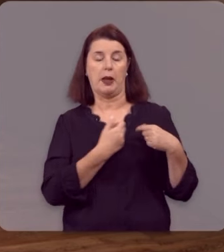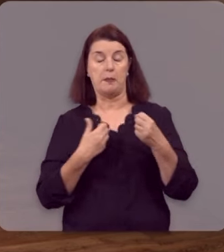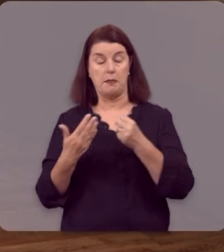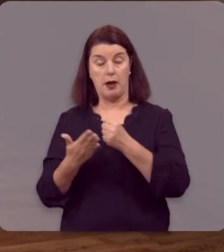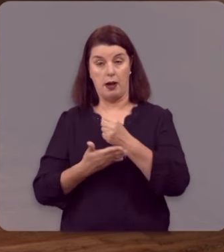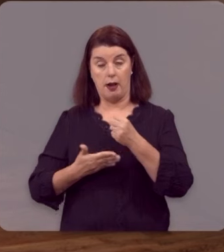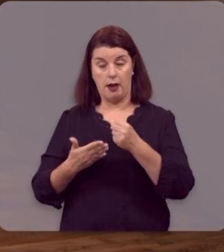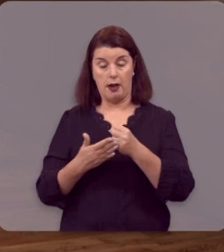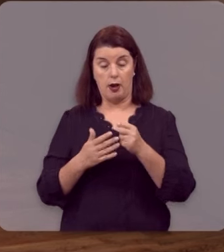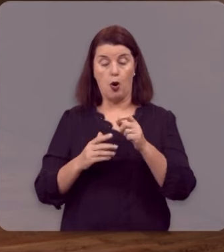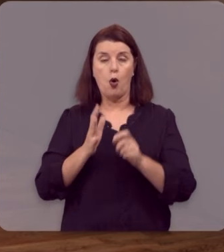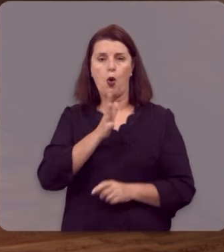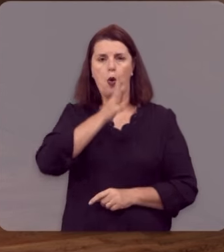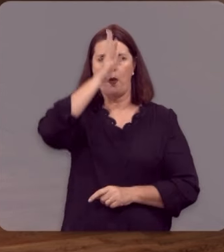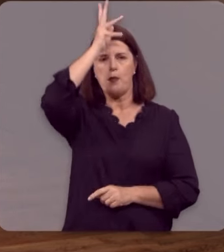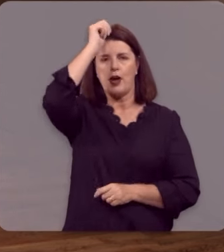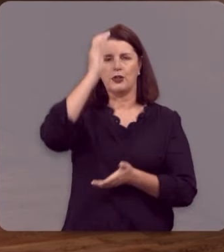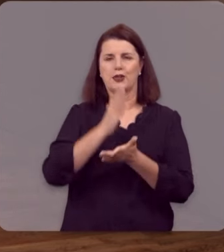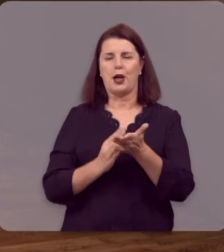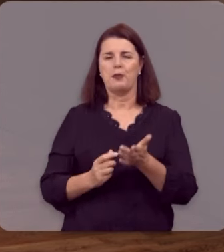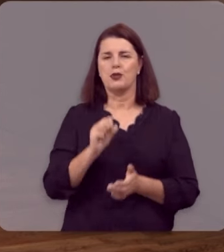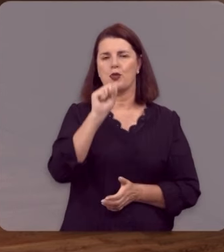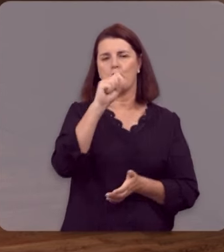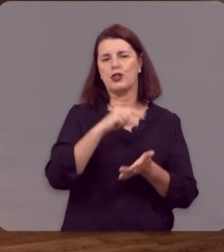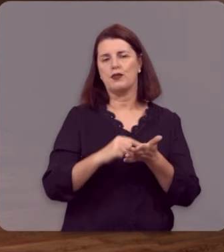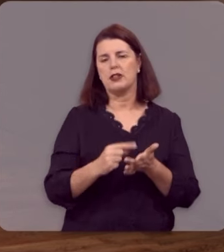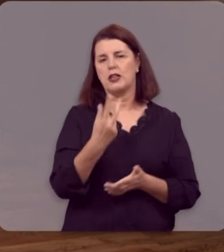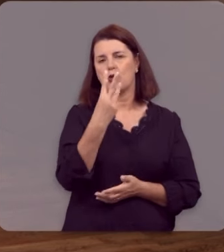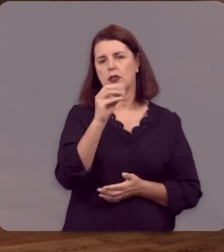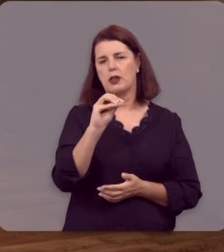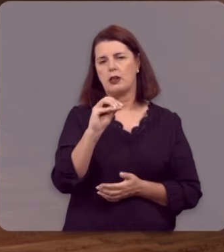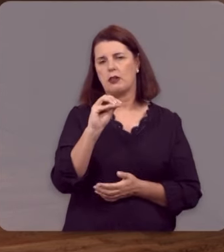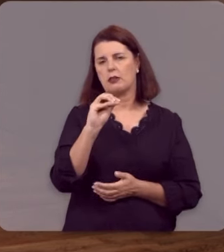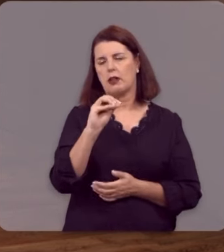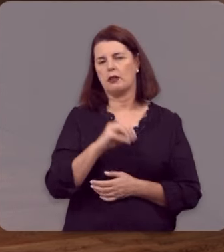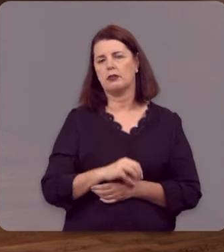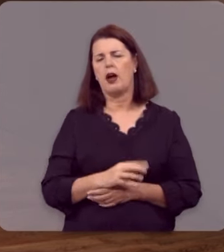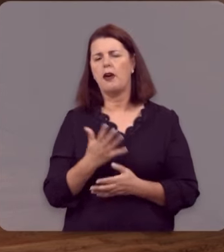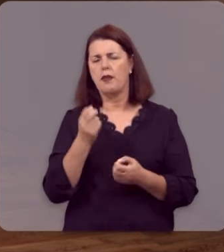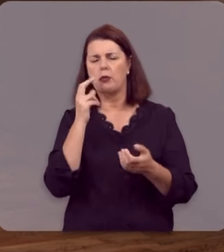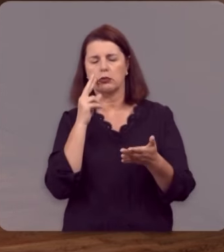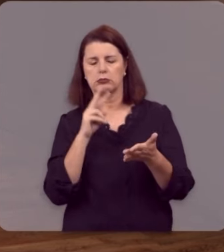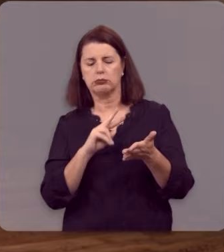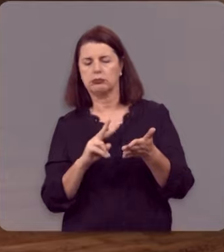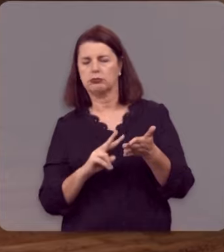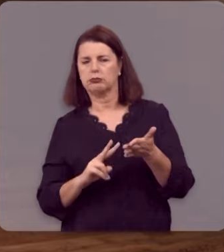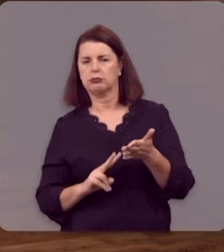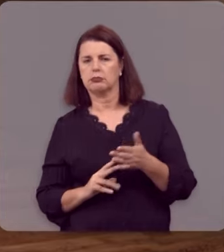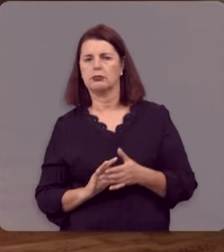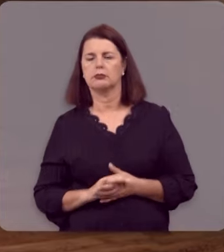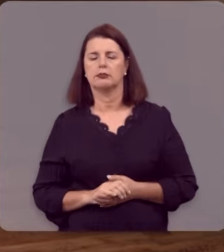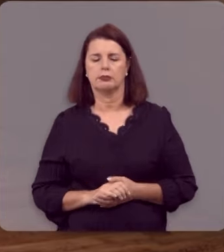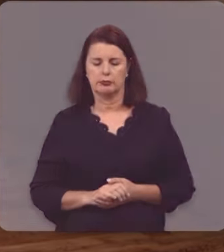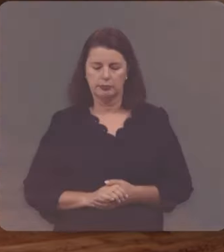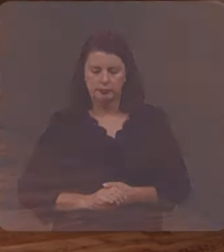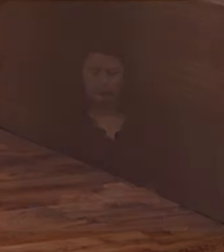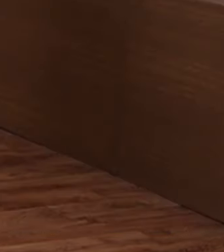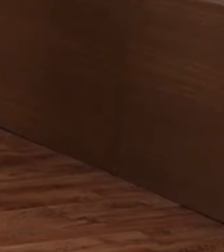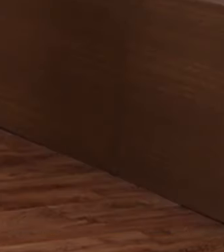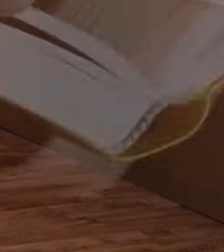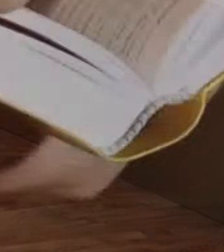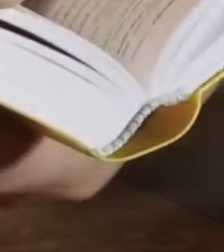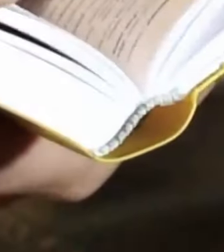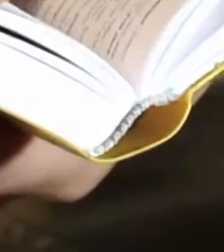essa mensagem em Romanos, capítulo 8, verso 30. Vamos ouvir. A leitura deste